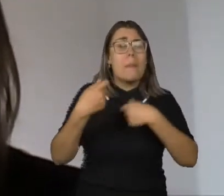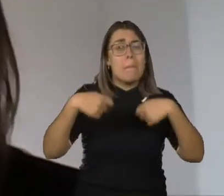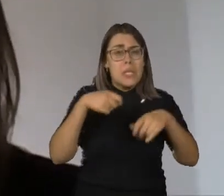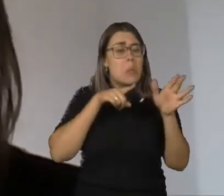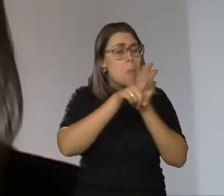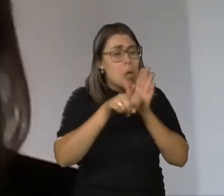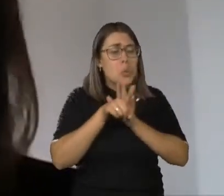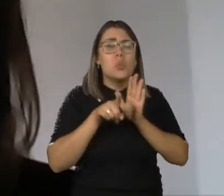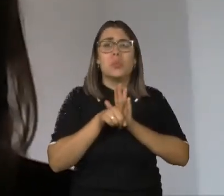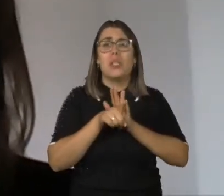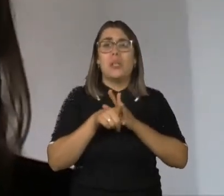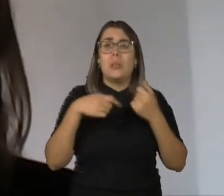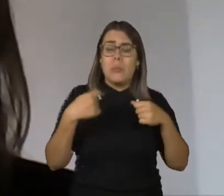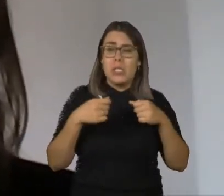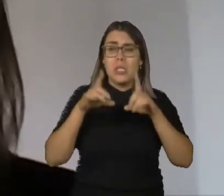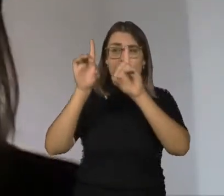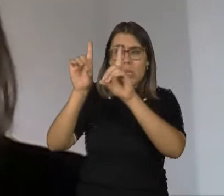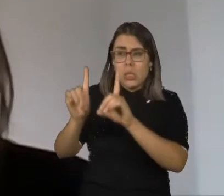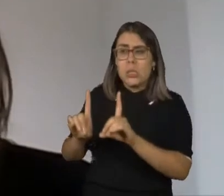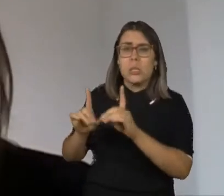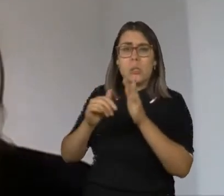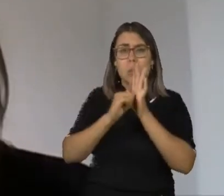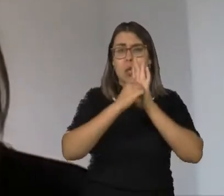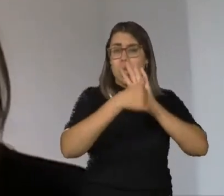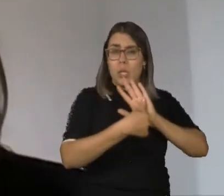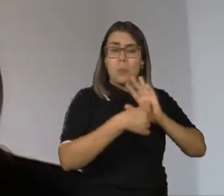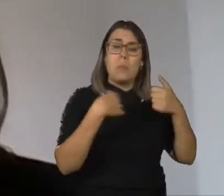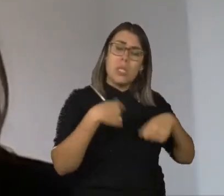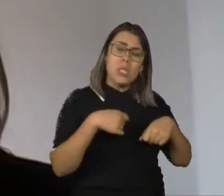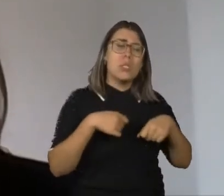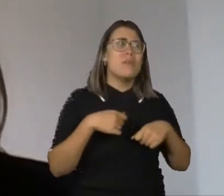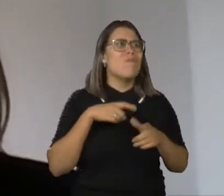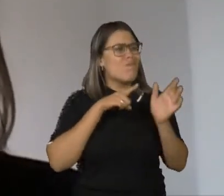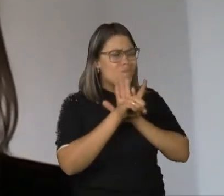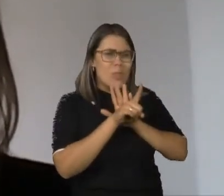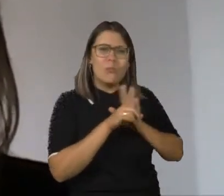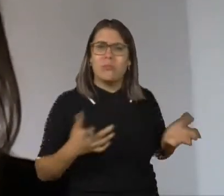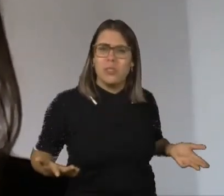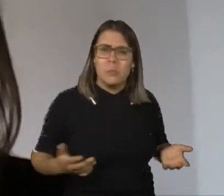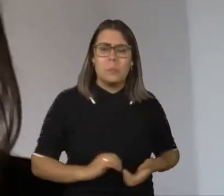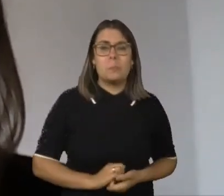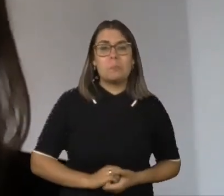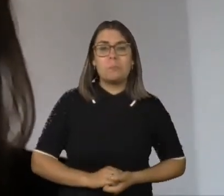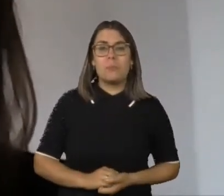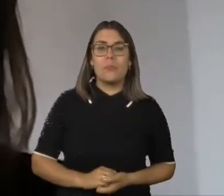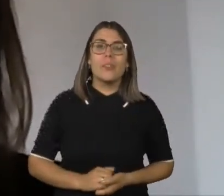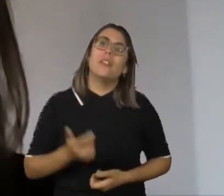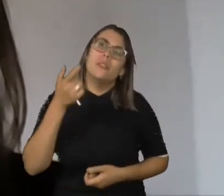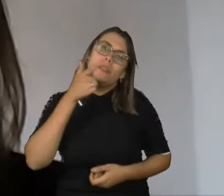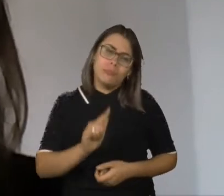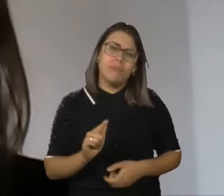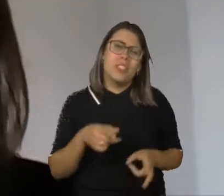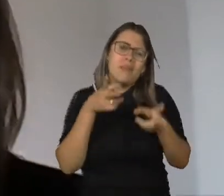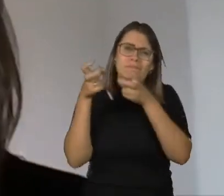convivem com pessoas com a síndrome de Down, inclusive pessoas do campo médico, profissionais da área médica. Outra coisa que